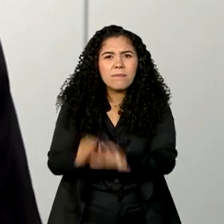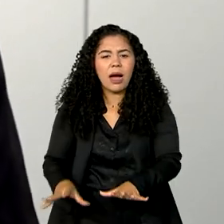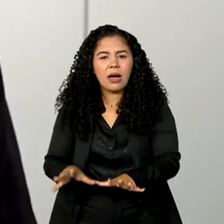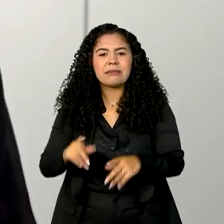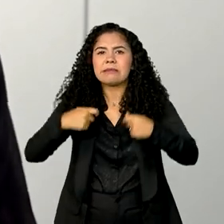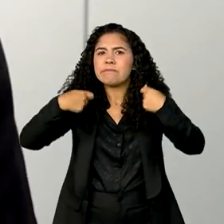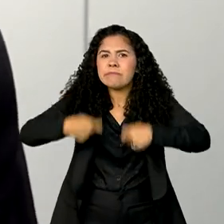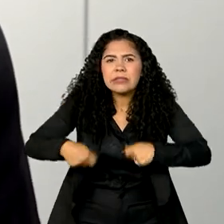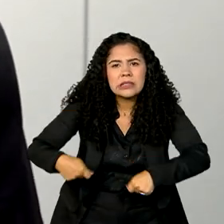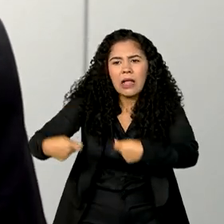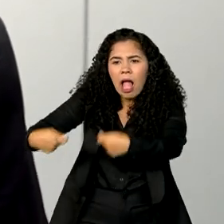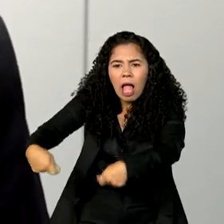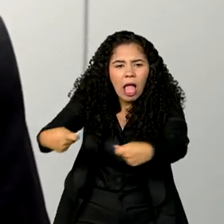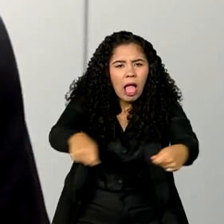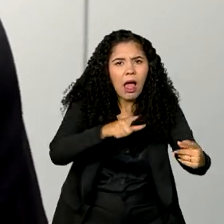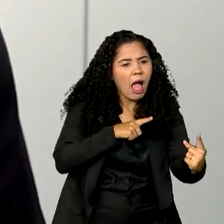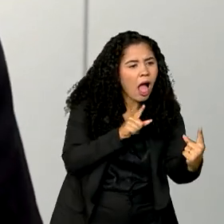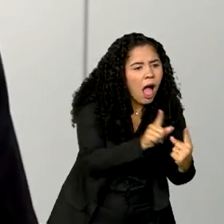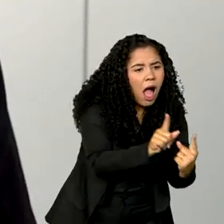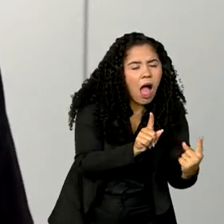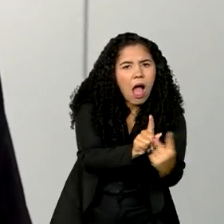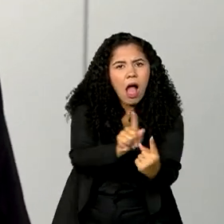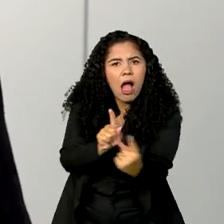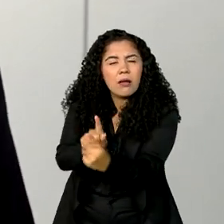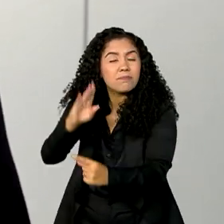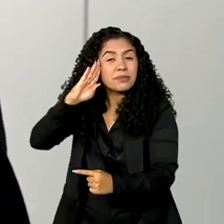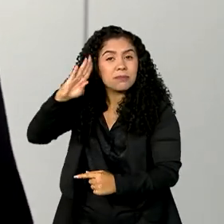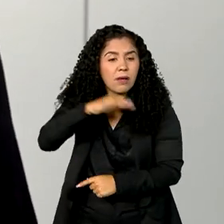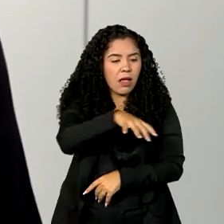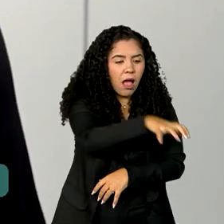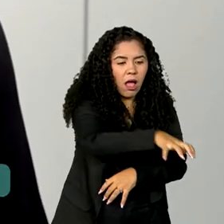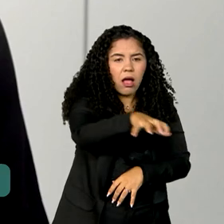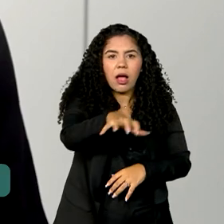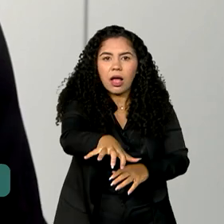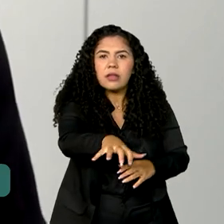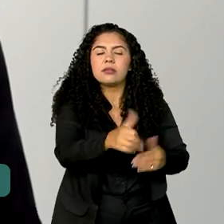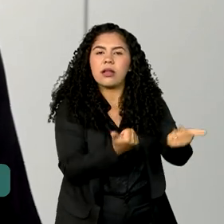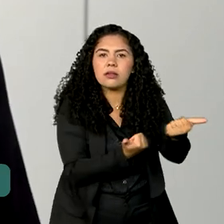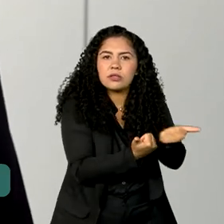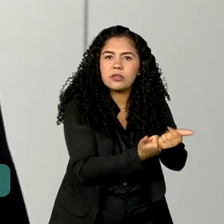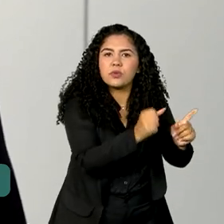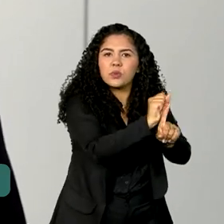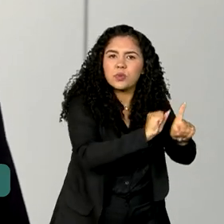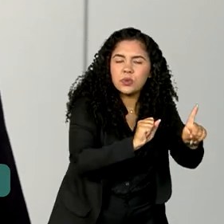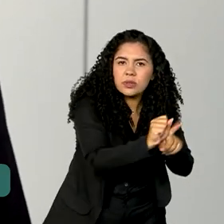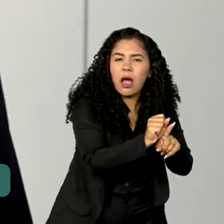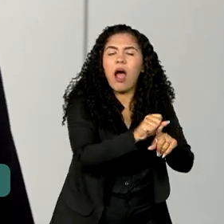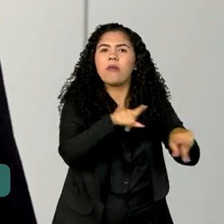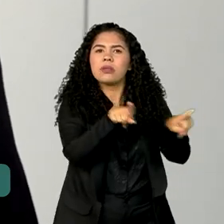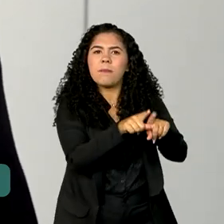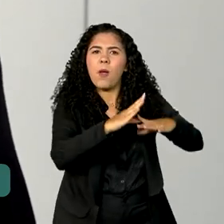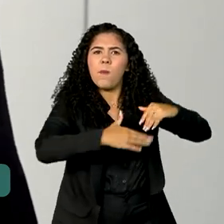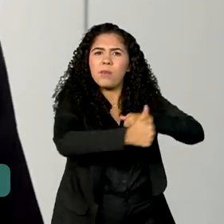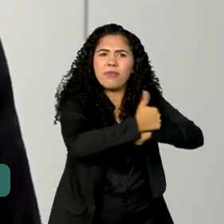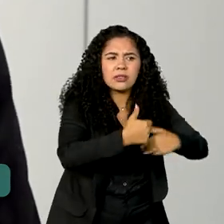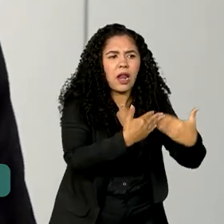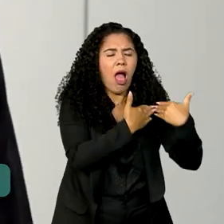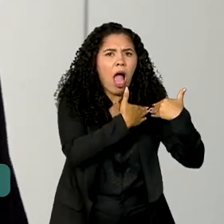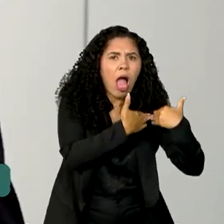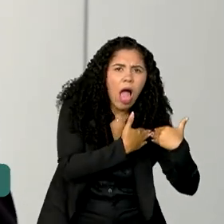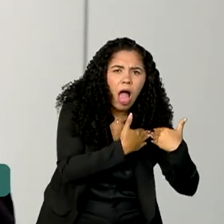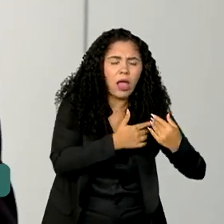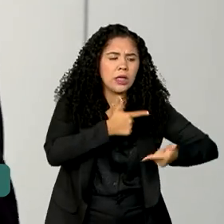atendimentos nas unidades da assistência social, sobrecarregando equipes e também exigindo uma maior